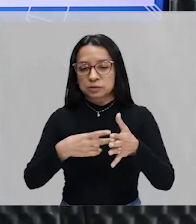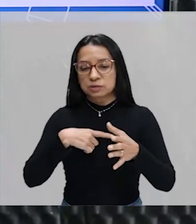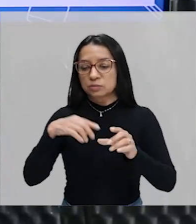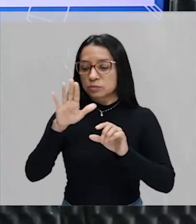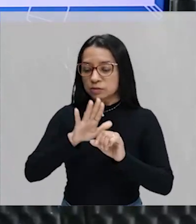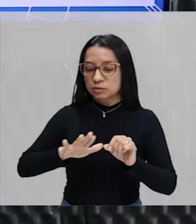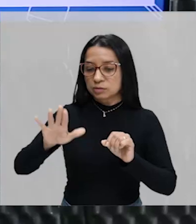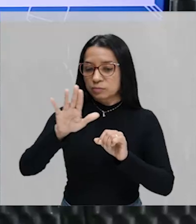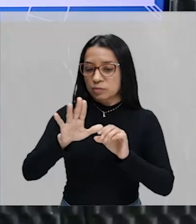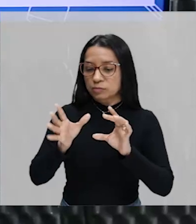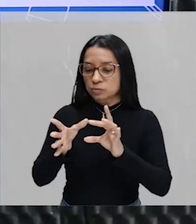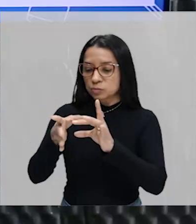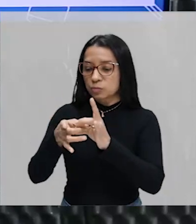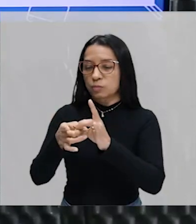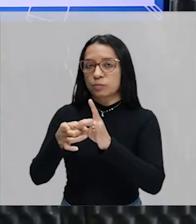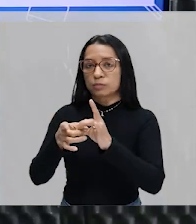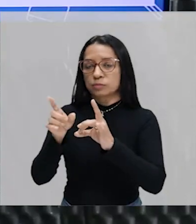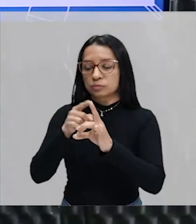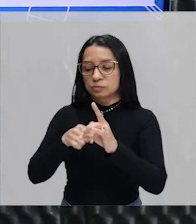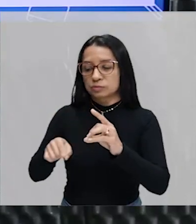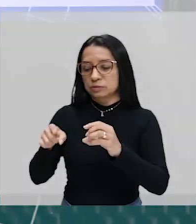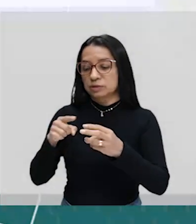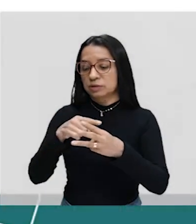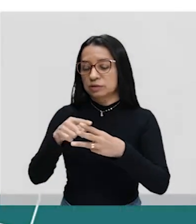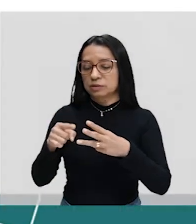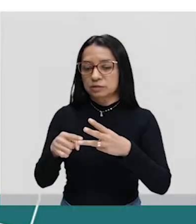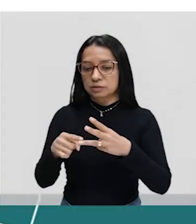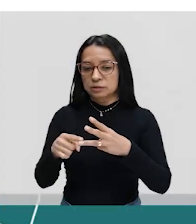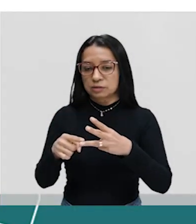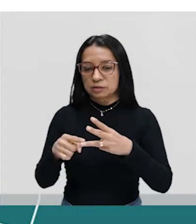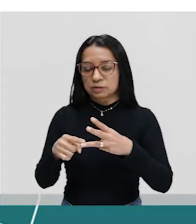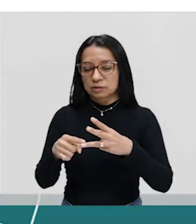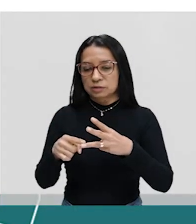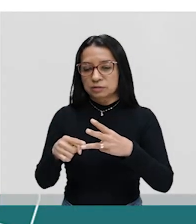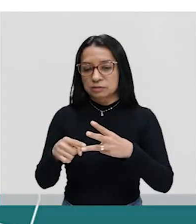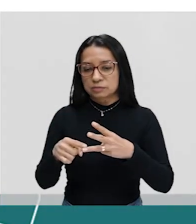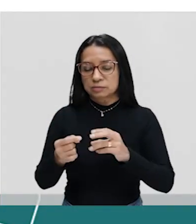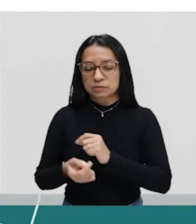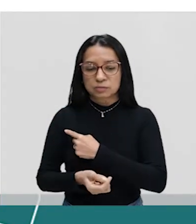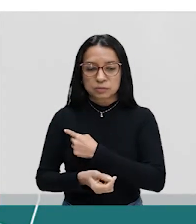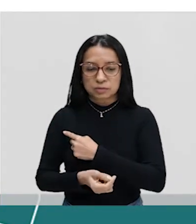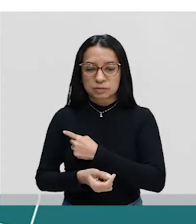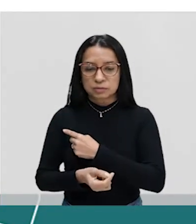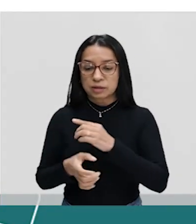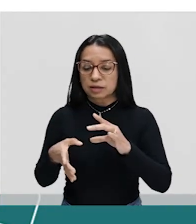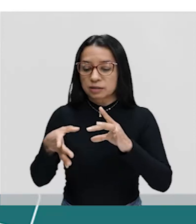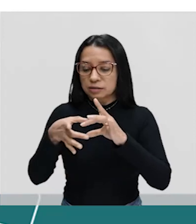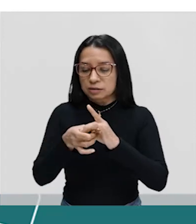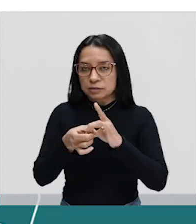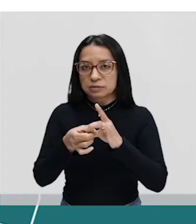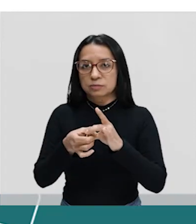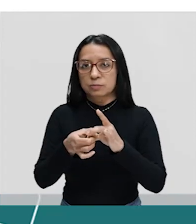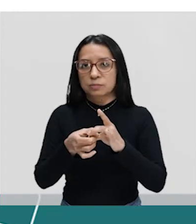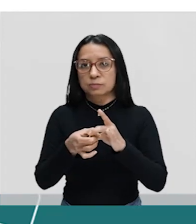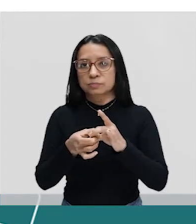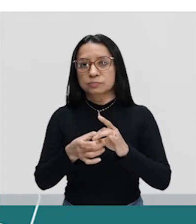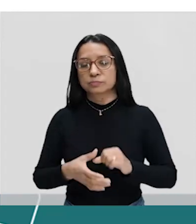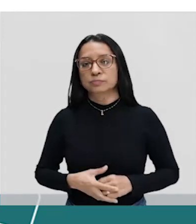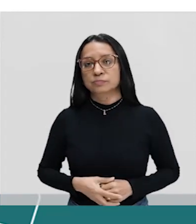comum aos três, ele, para nós, né, é justamente essa interseção dos três conjuntos.